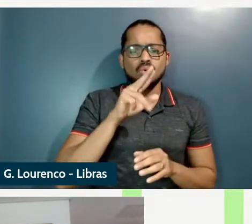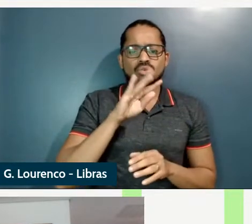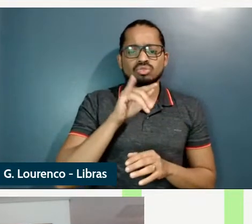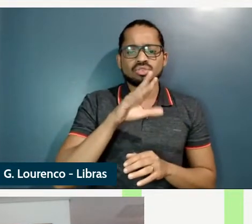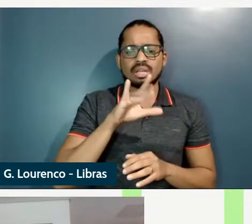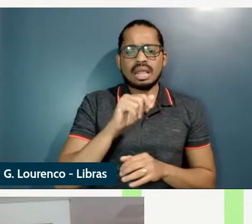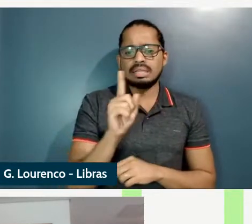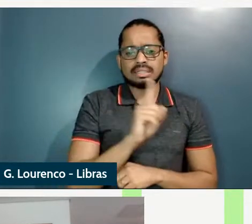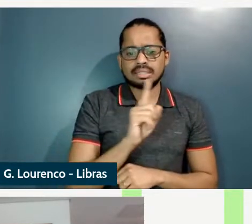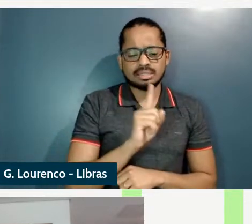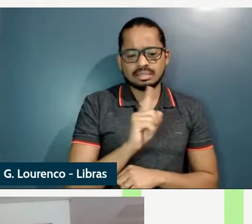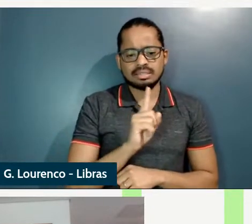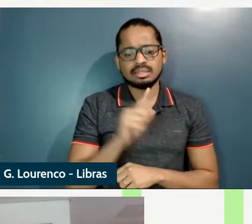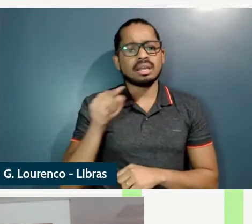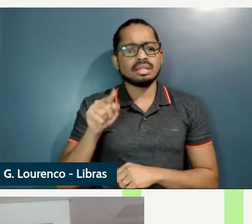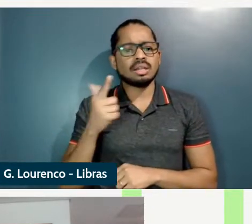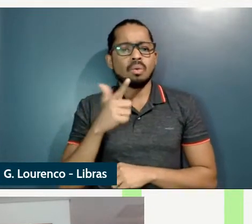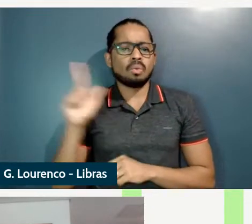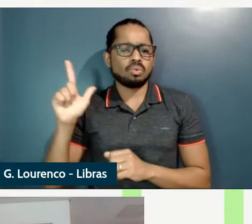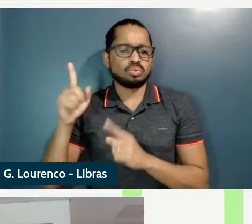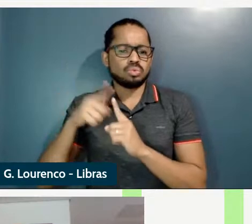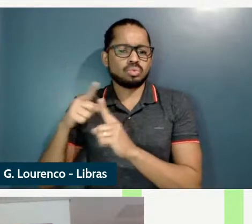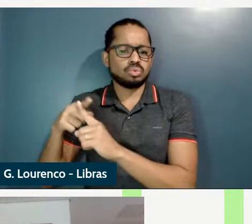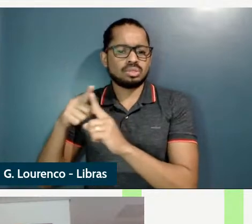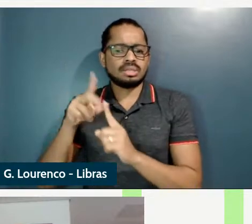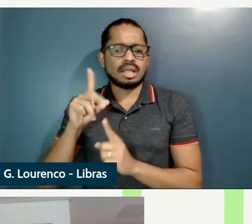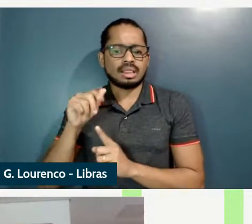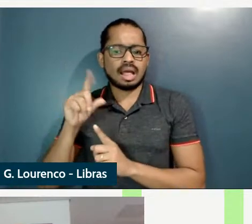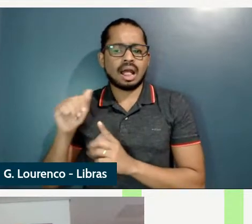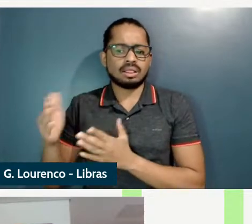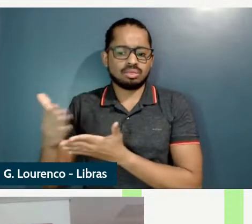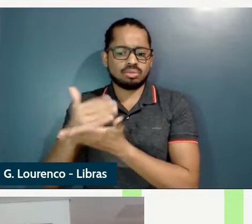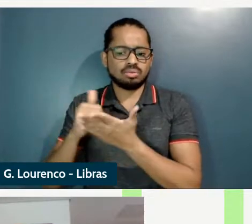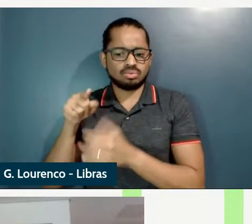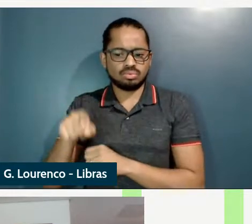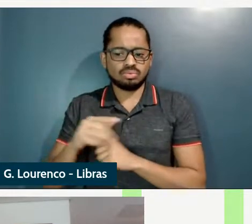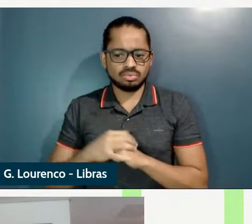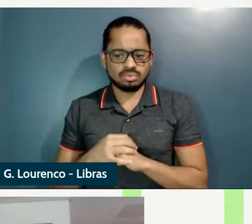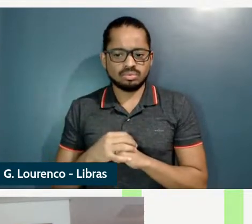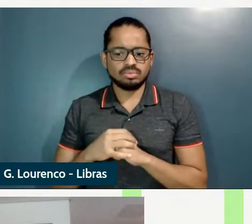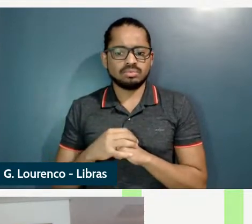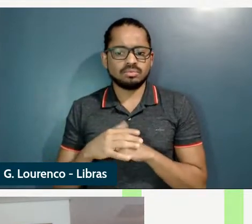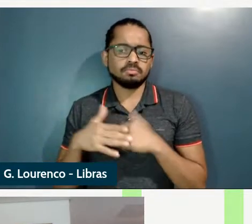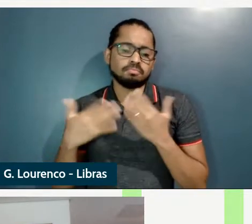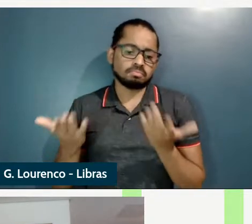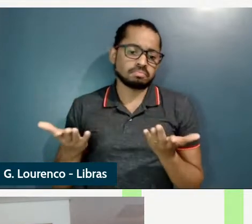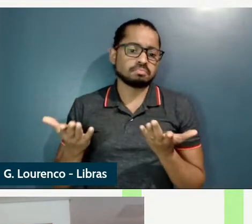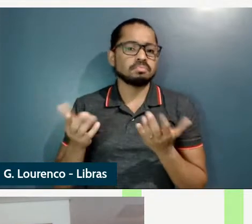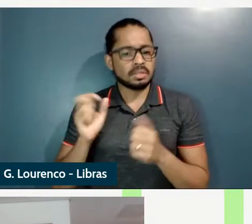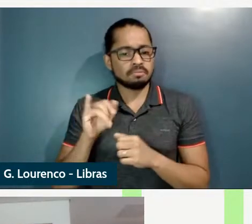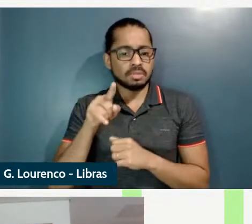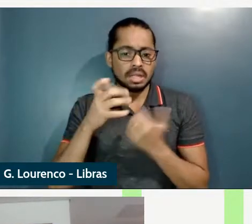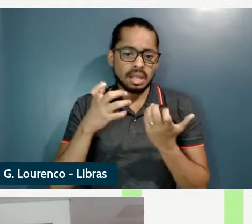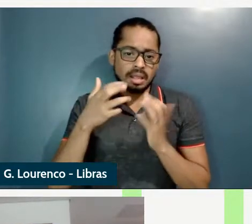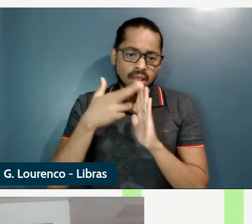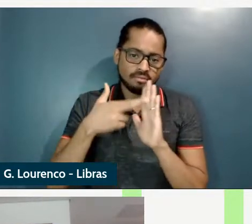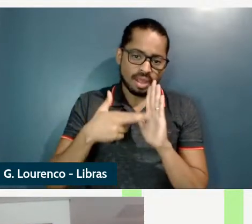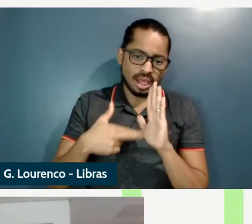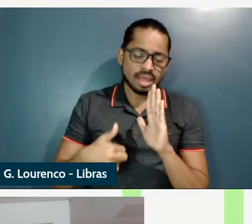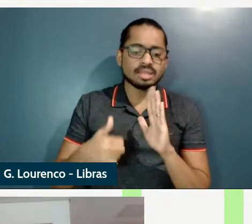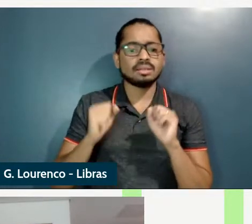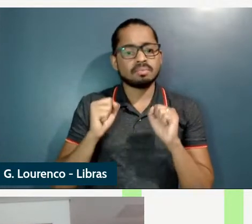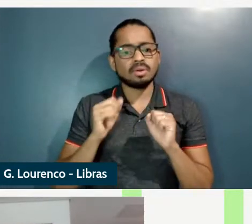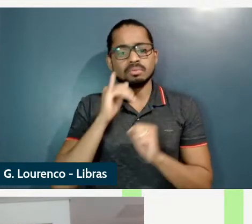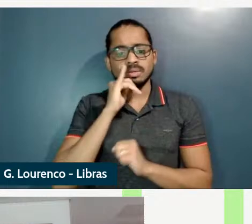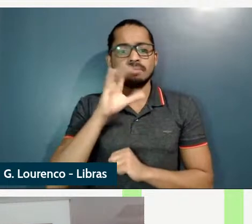seriam outros tipos de dados que são analisados se ela quiser né alguma referência no trabalho de